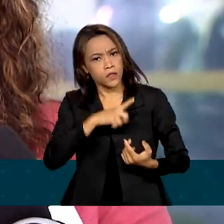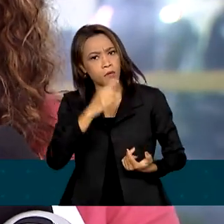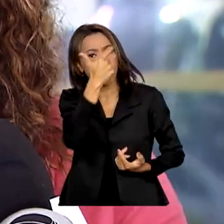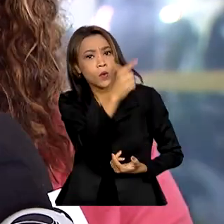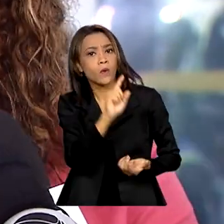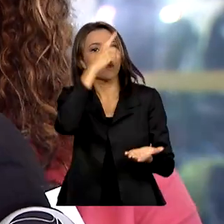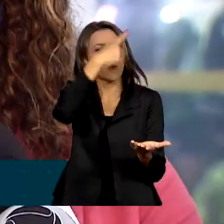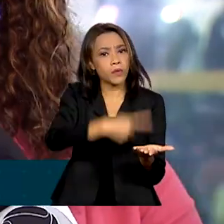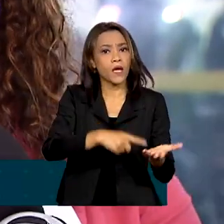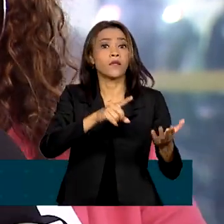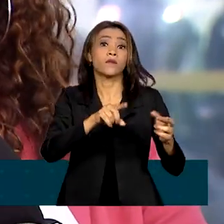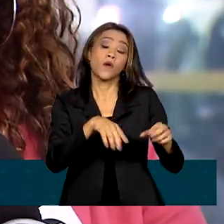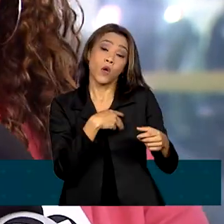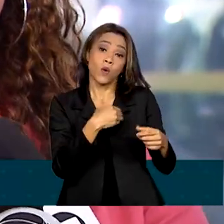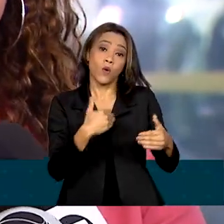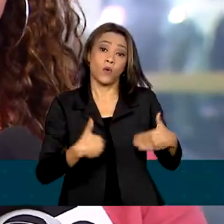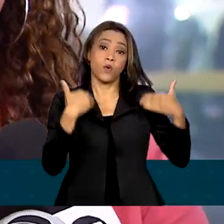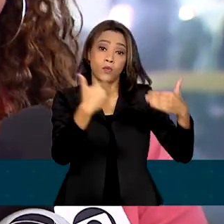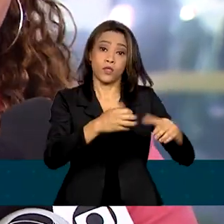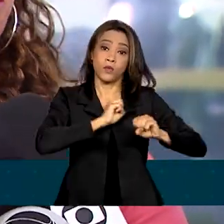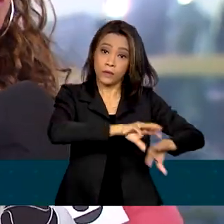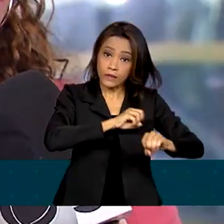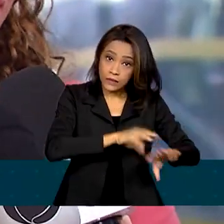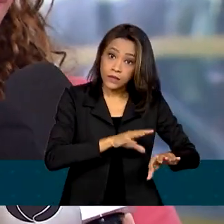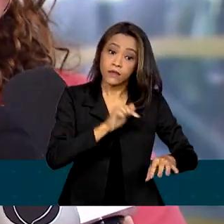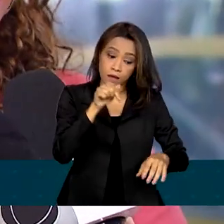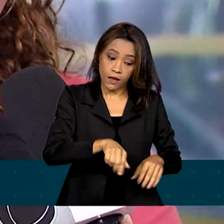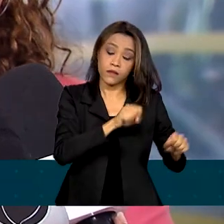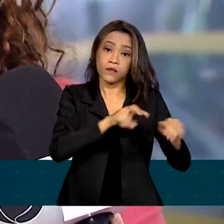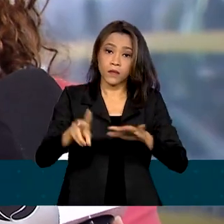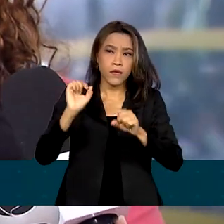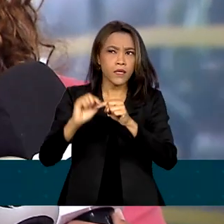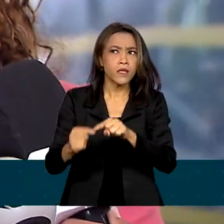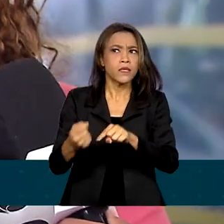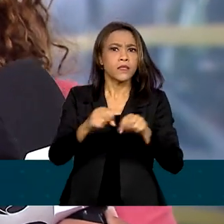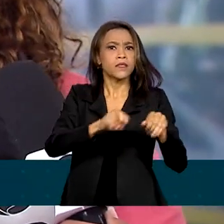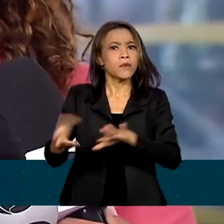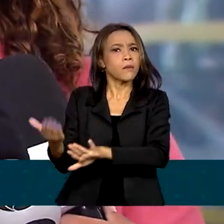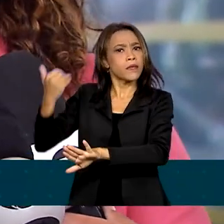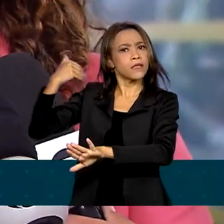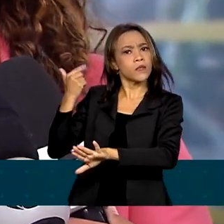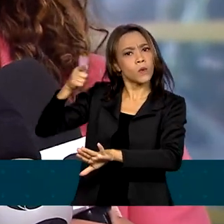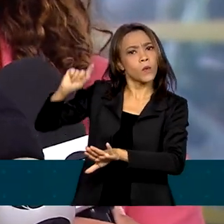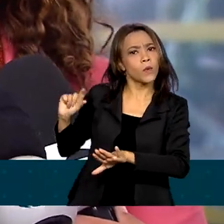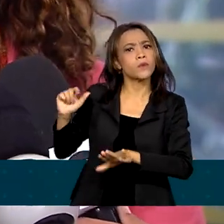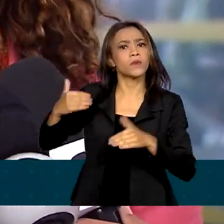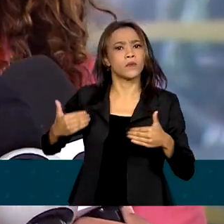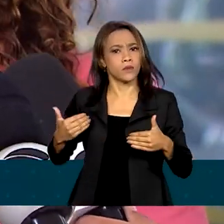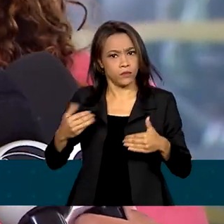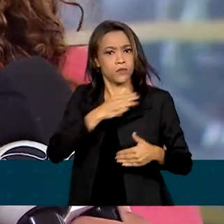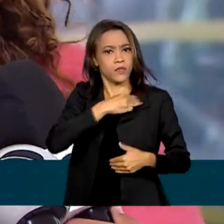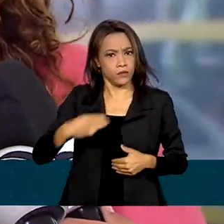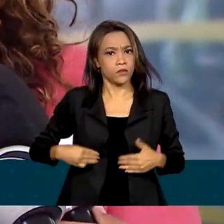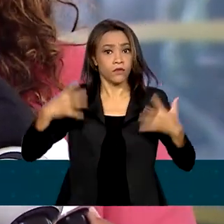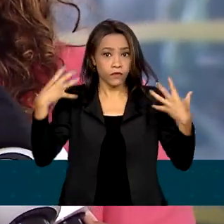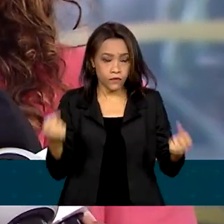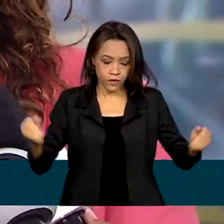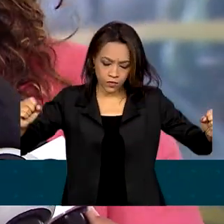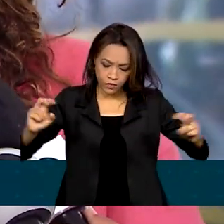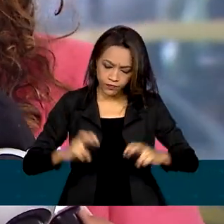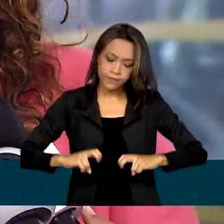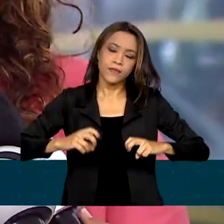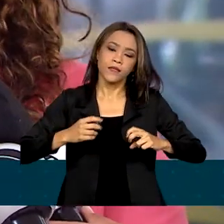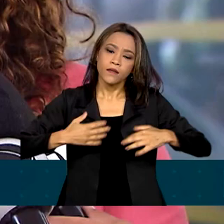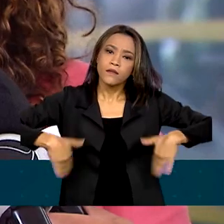uma com o ministro Camilo da Educação. Ainda nessa semana, tivemos uma semana passada com a ministra Nízia. E a gente vai sentar agora com a